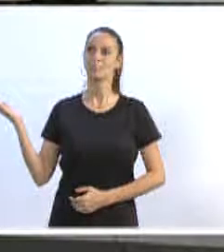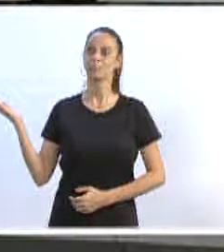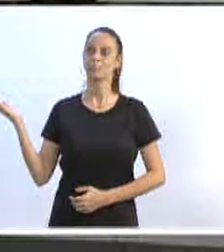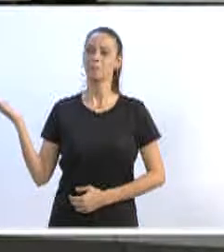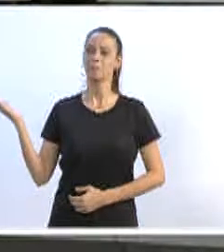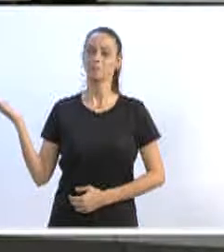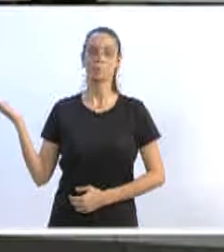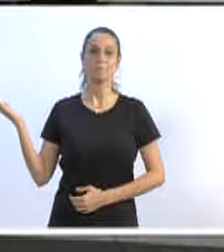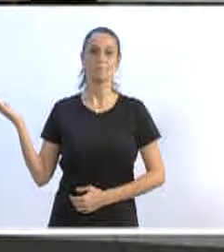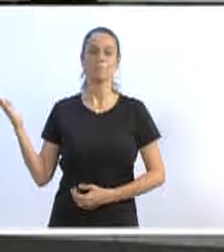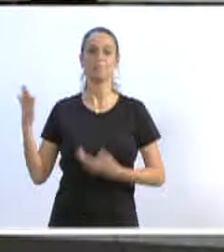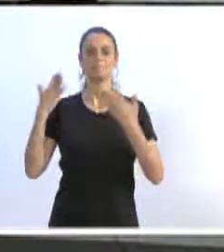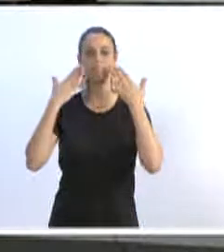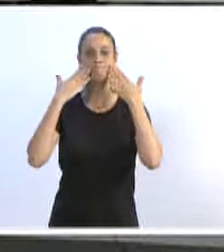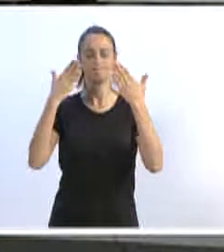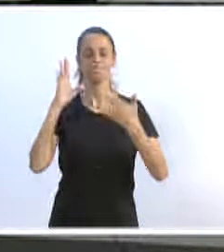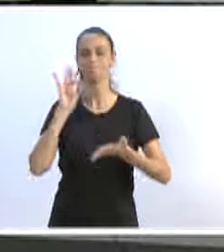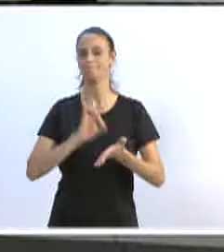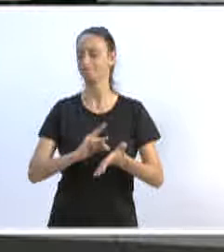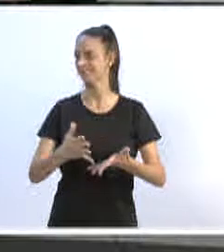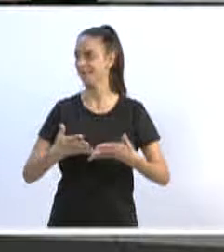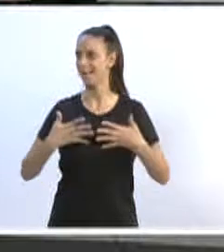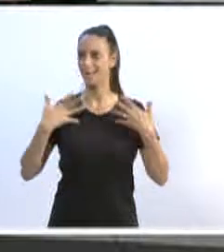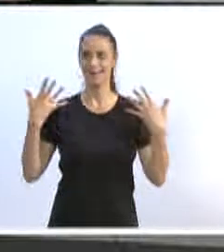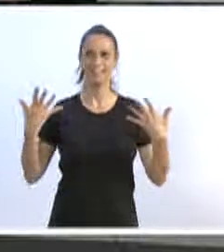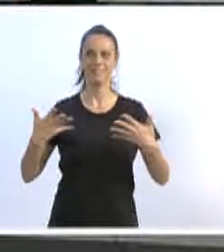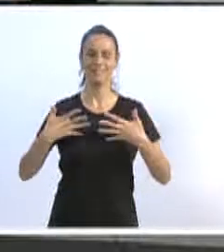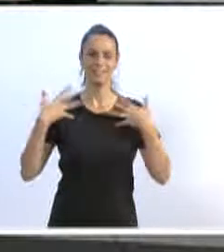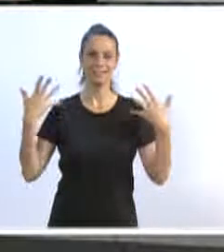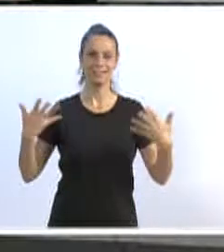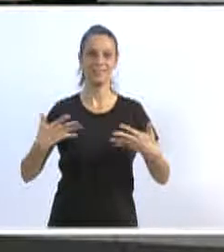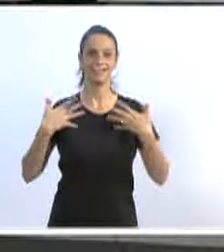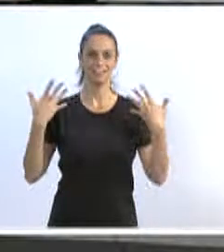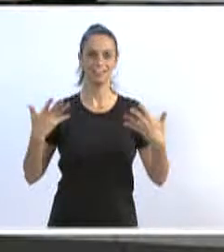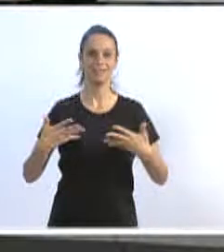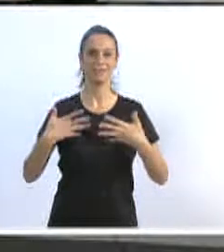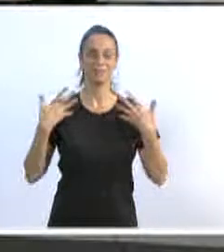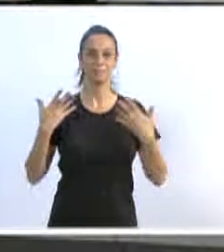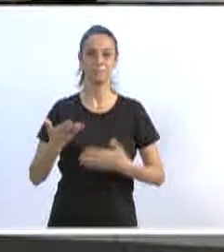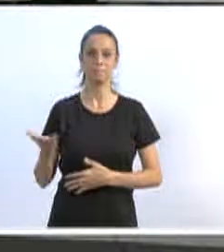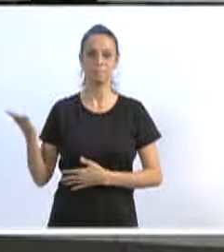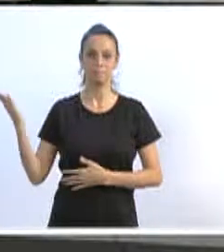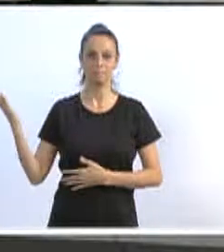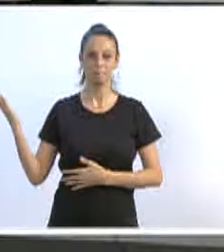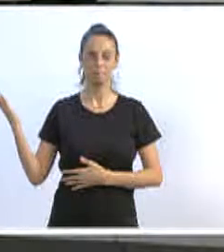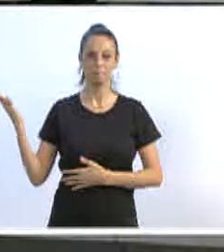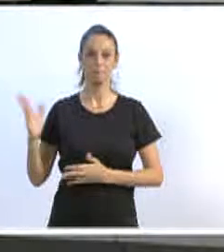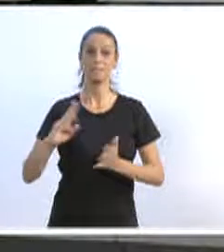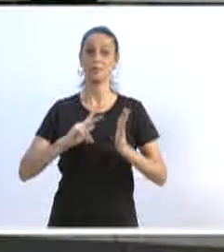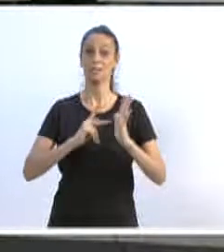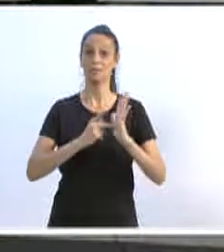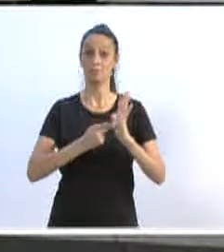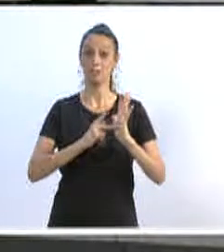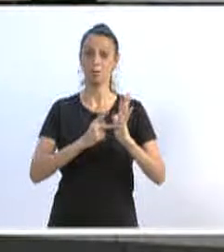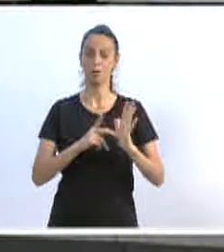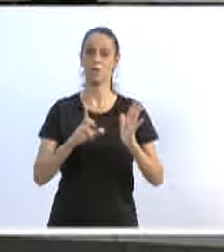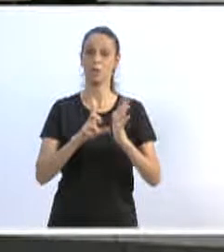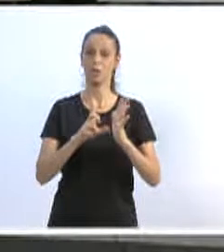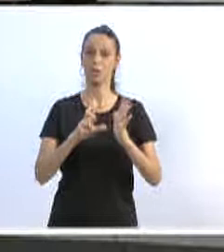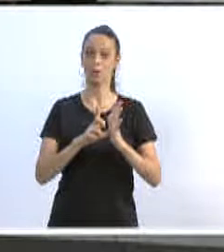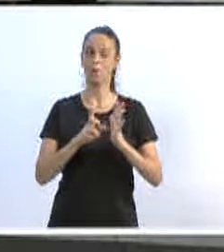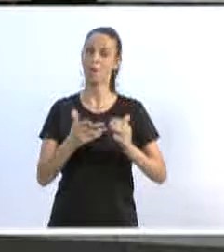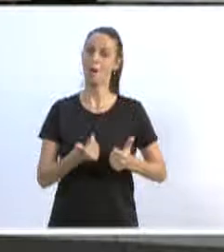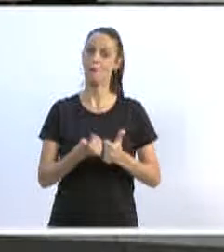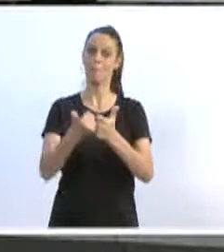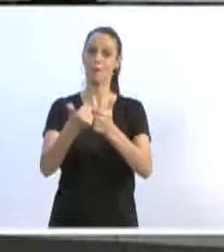para manifestar aqui a minha alegria por esse apoio dos cindilojas, muito obrigado,